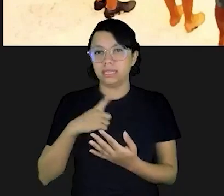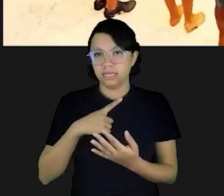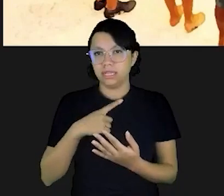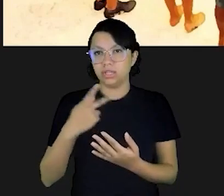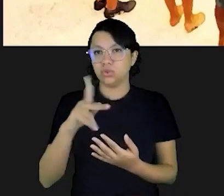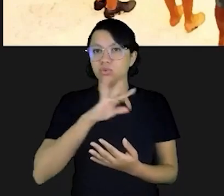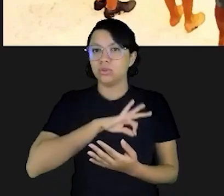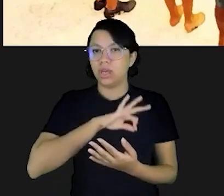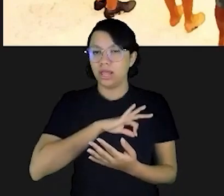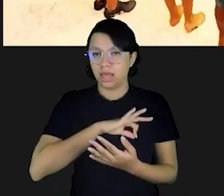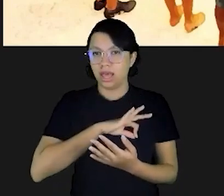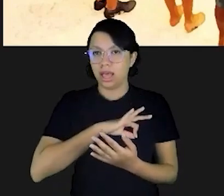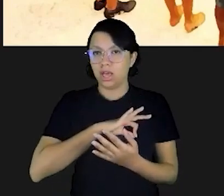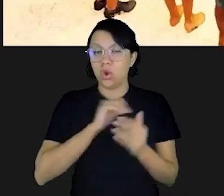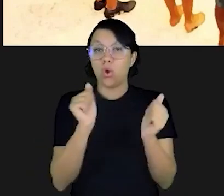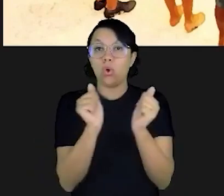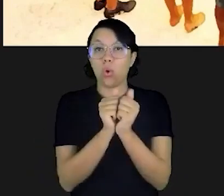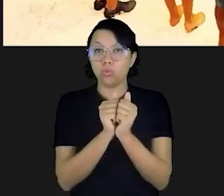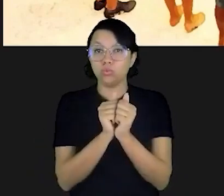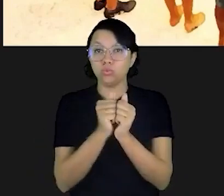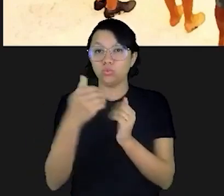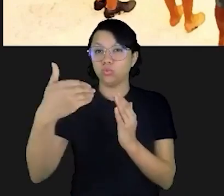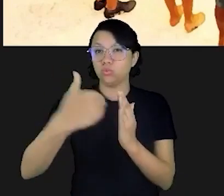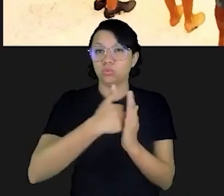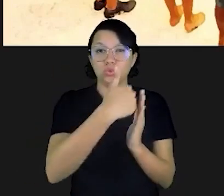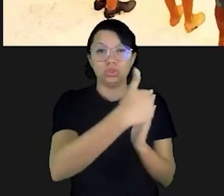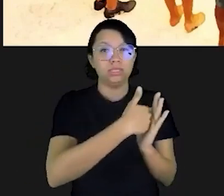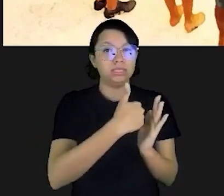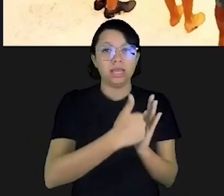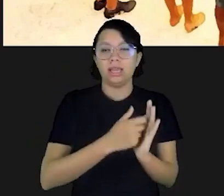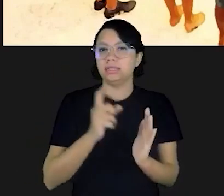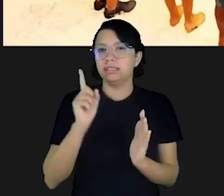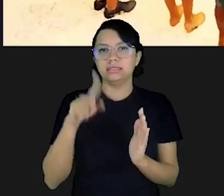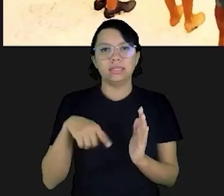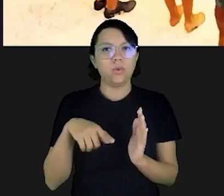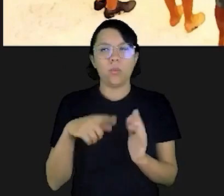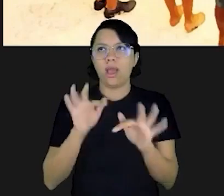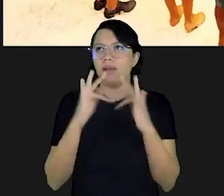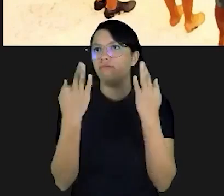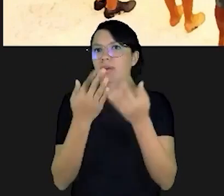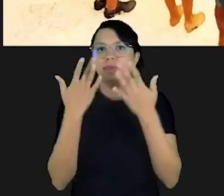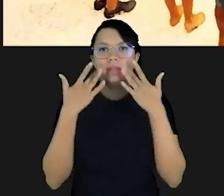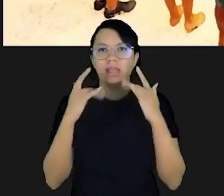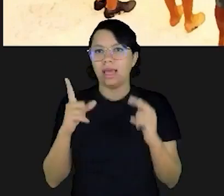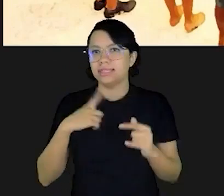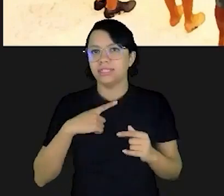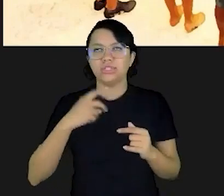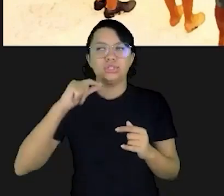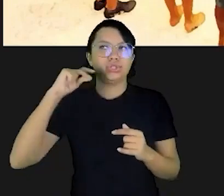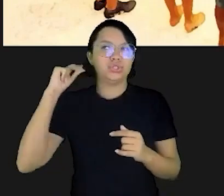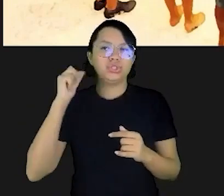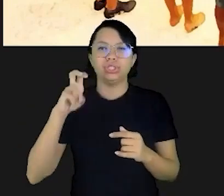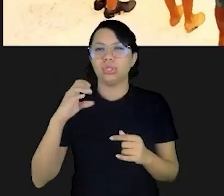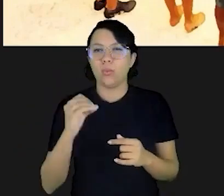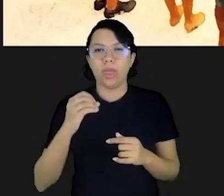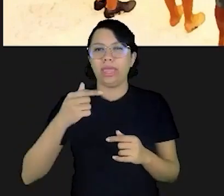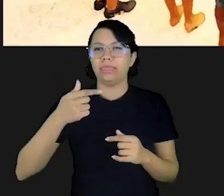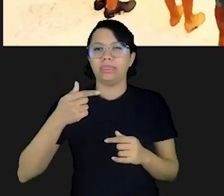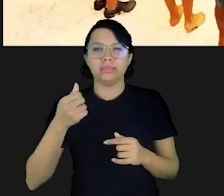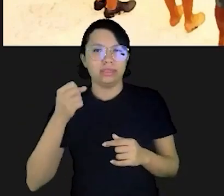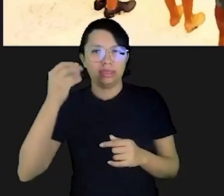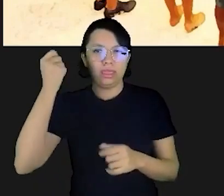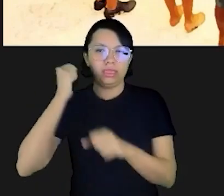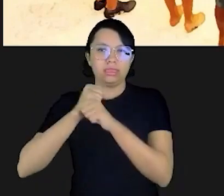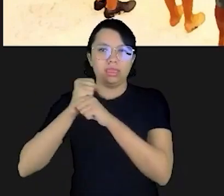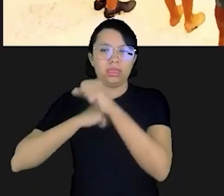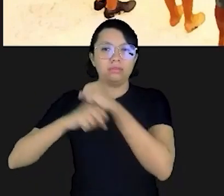composta por um conjunto de entradas. Não é mais aquela família clássica como a gente tinha 50, 60, 70